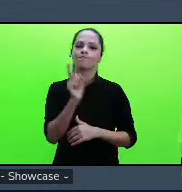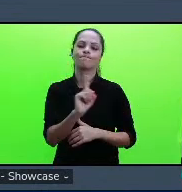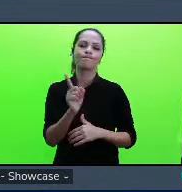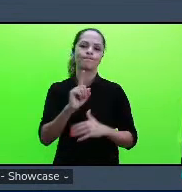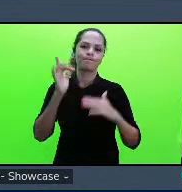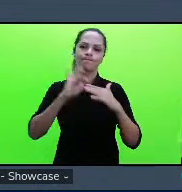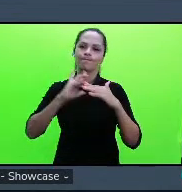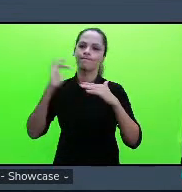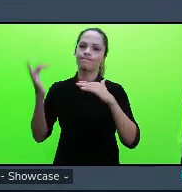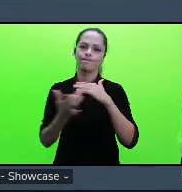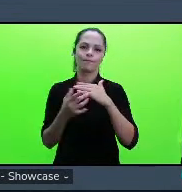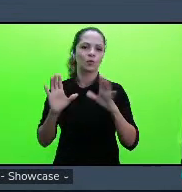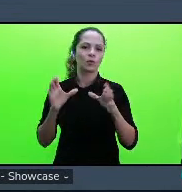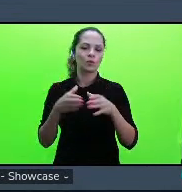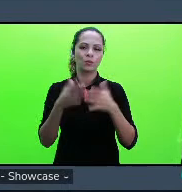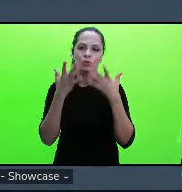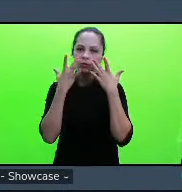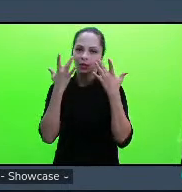de teatro